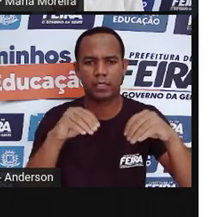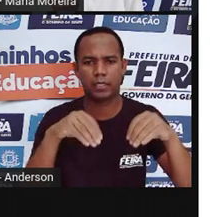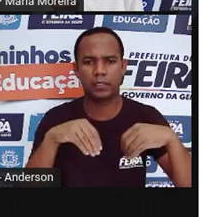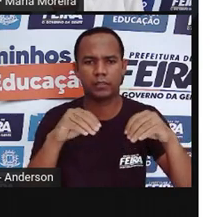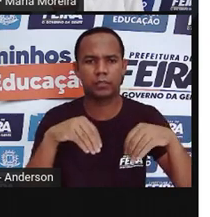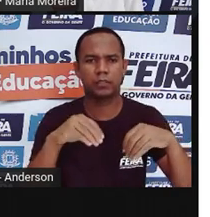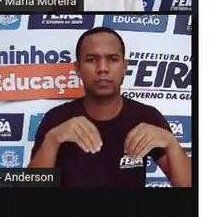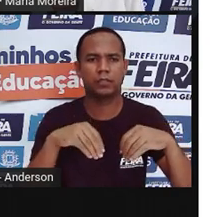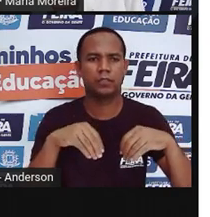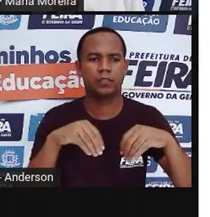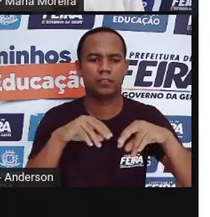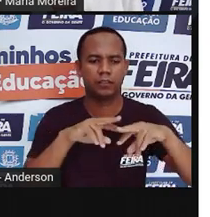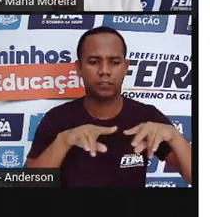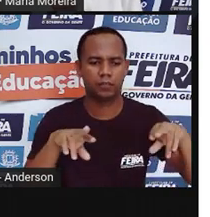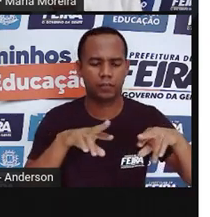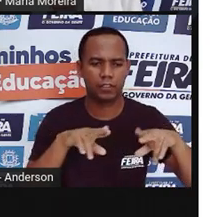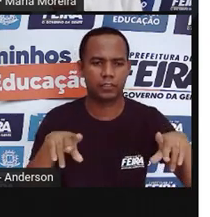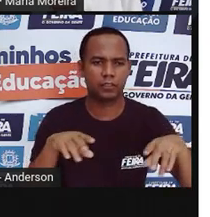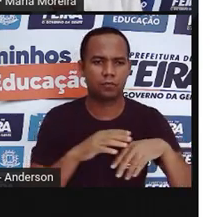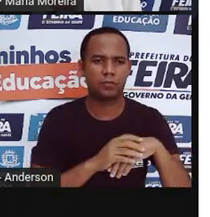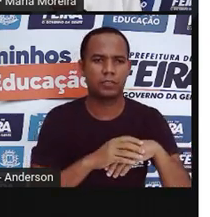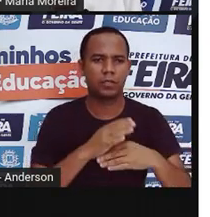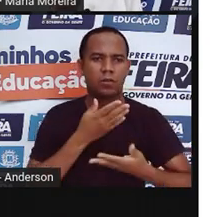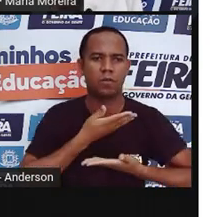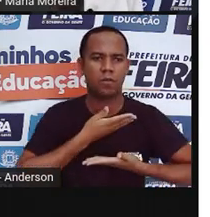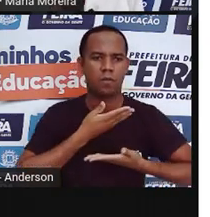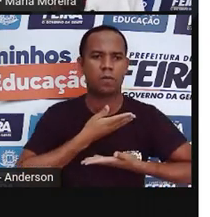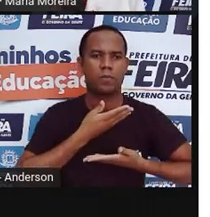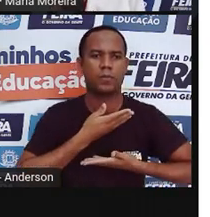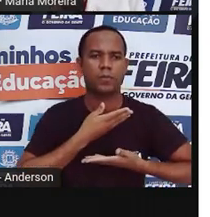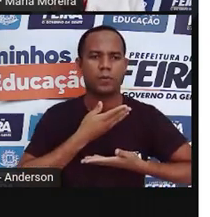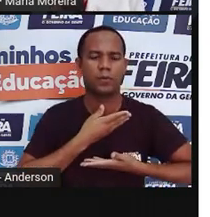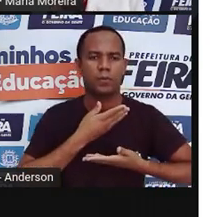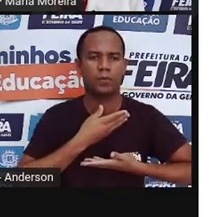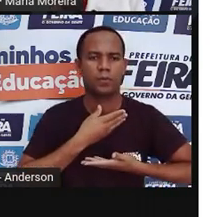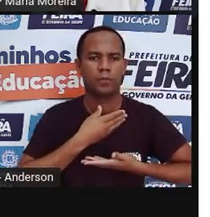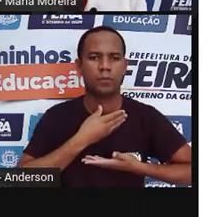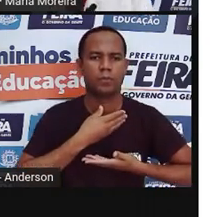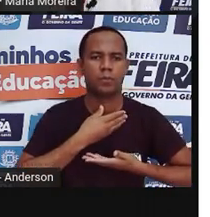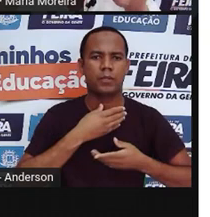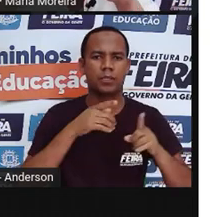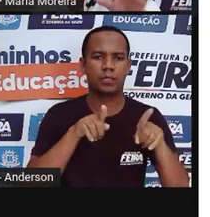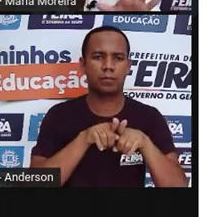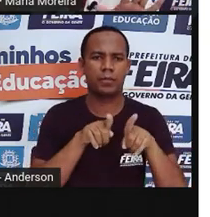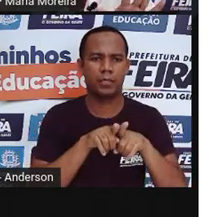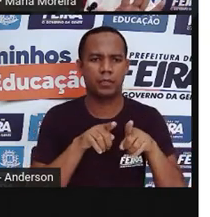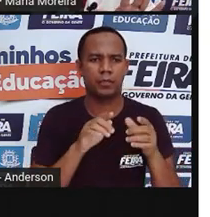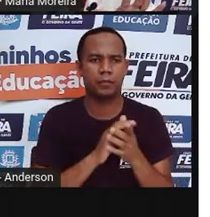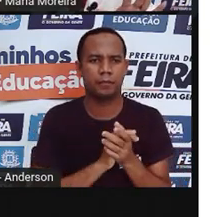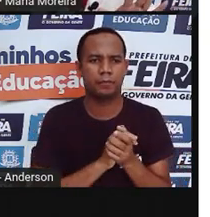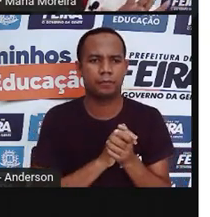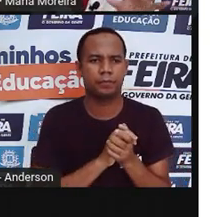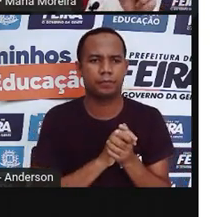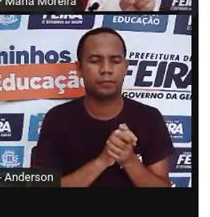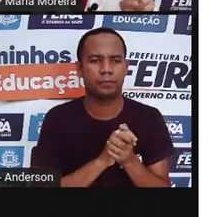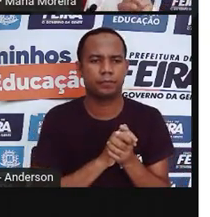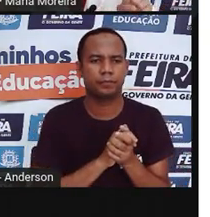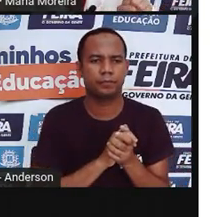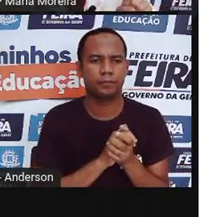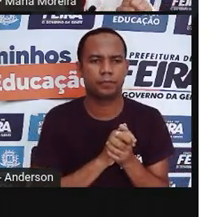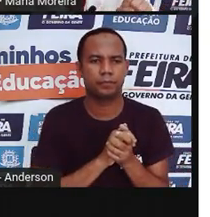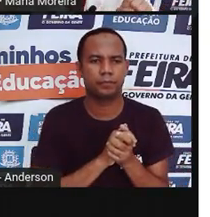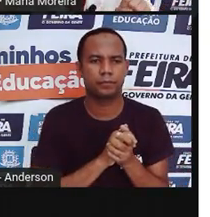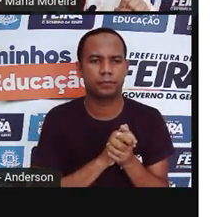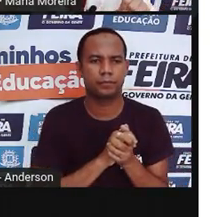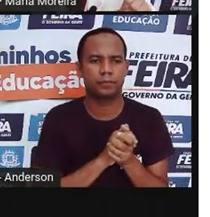peças internas a corpos de bonecos articulados e uma infinidade de outras aplicações. Enquanto a Pró vai falando aqui, a Pró vai pedir